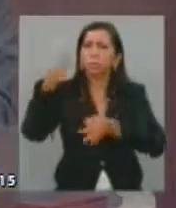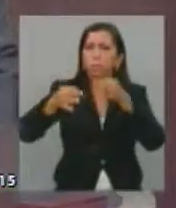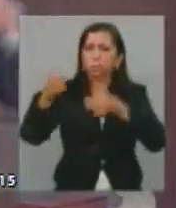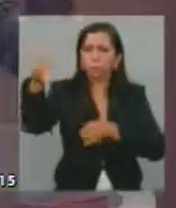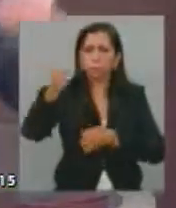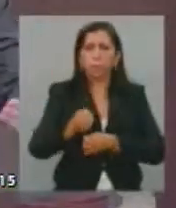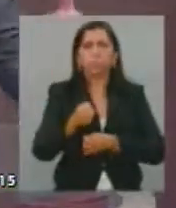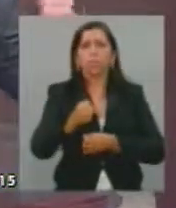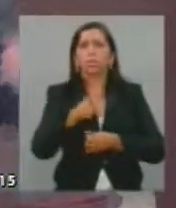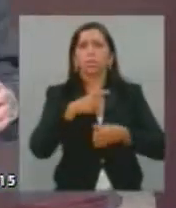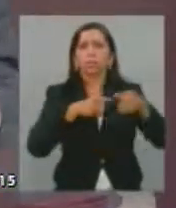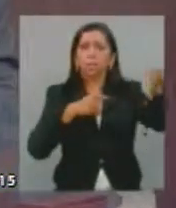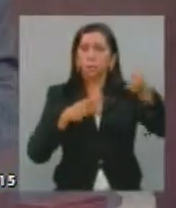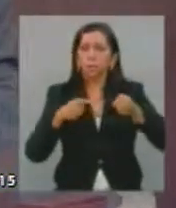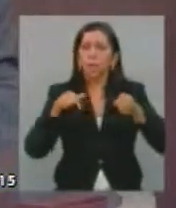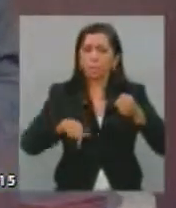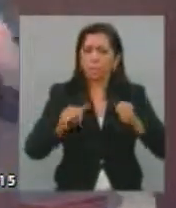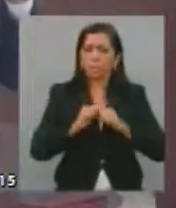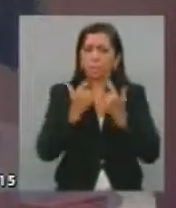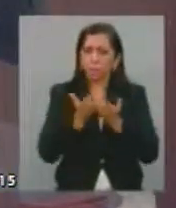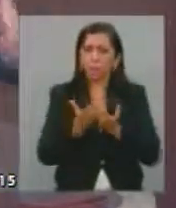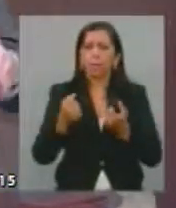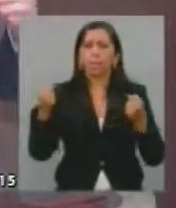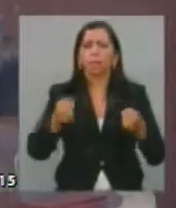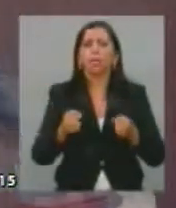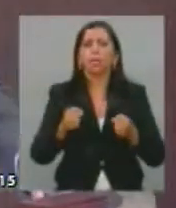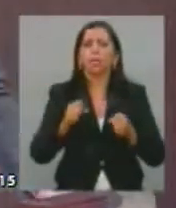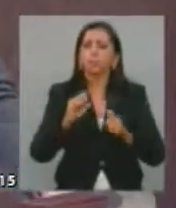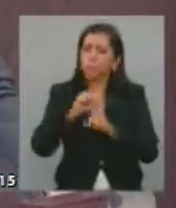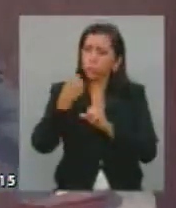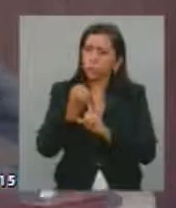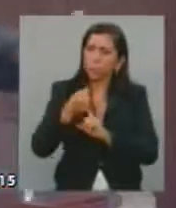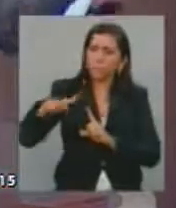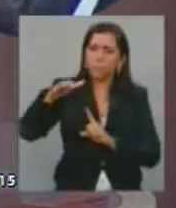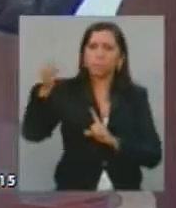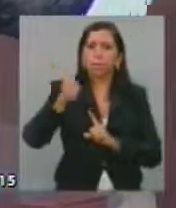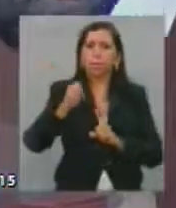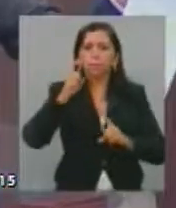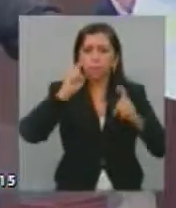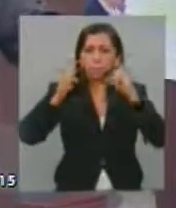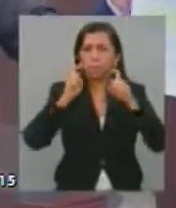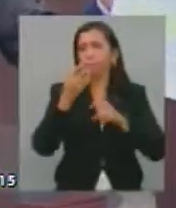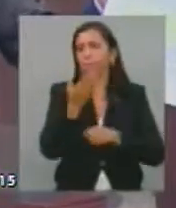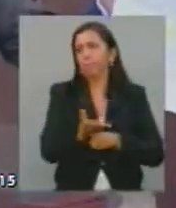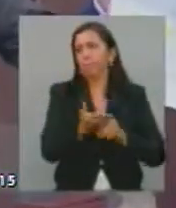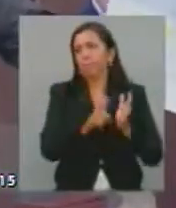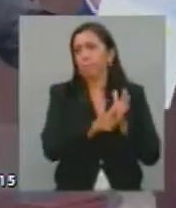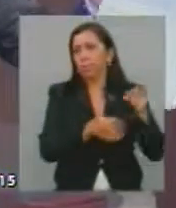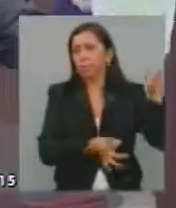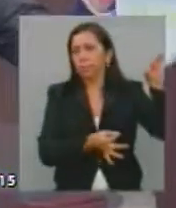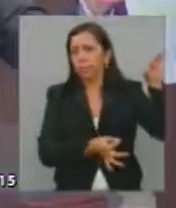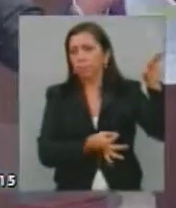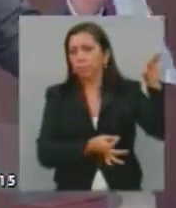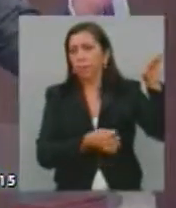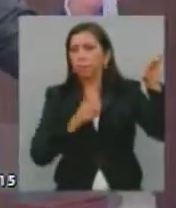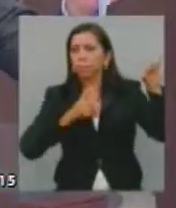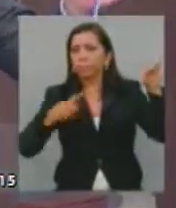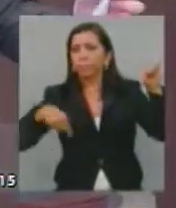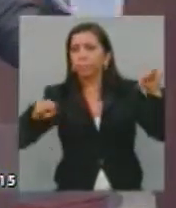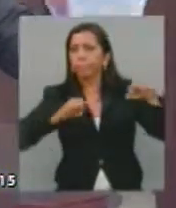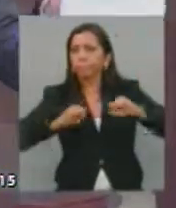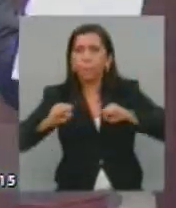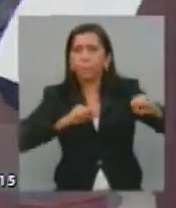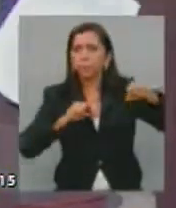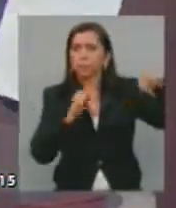executivo, aqui no legislativo e a sociedade civil para debater isso aqui. Para debater isso aqui.